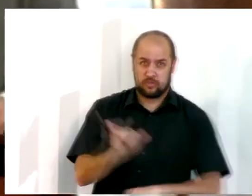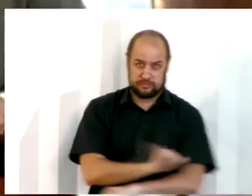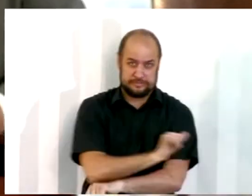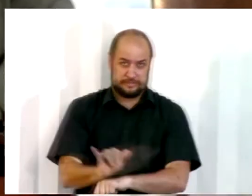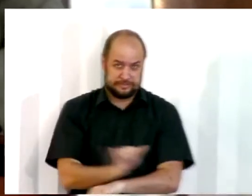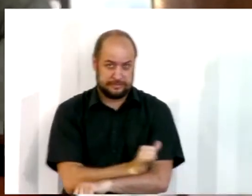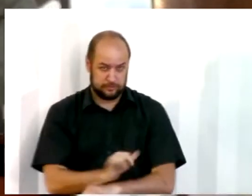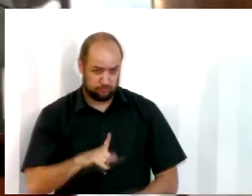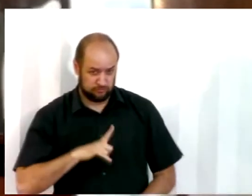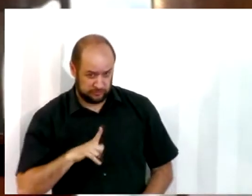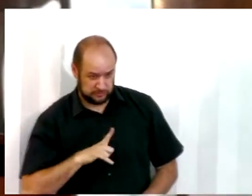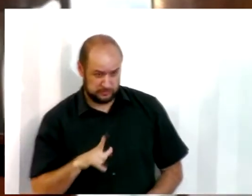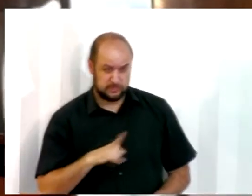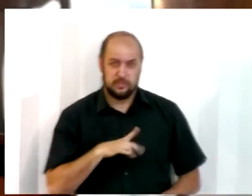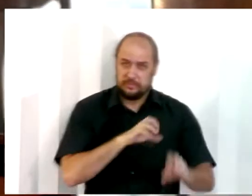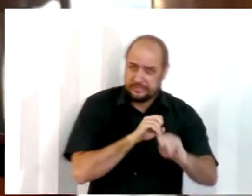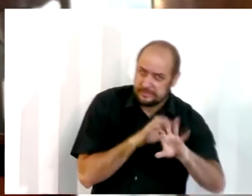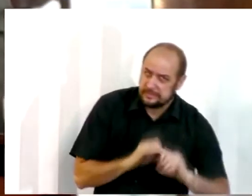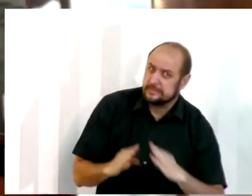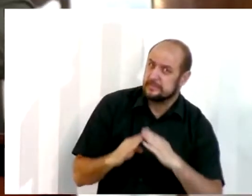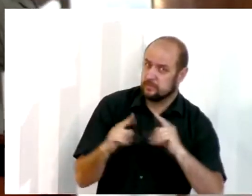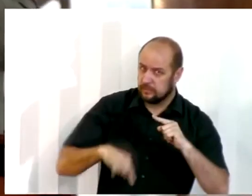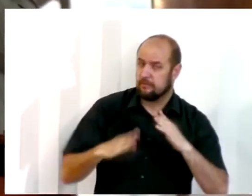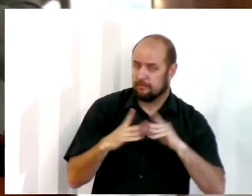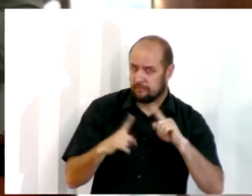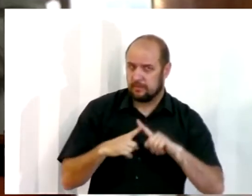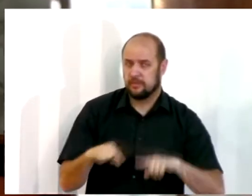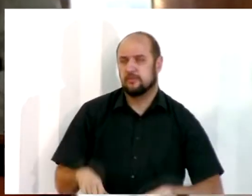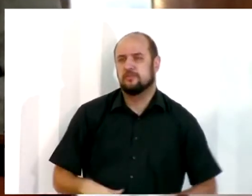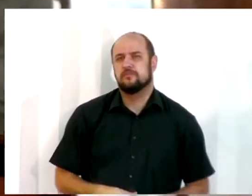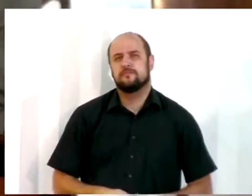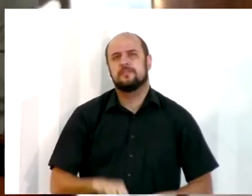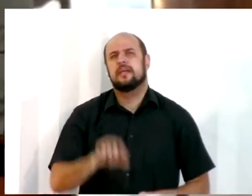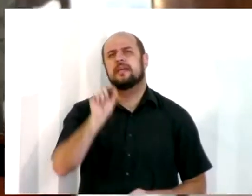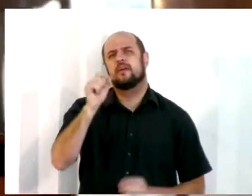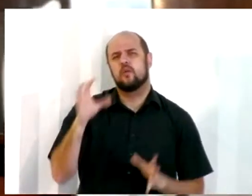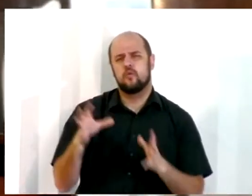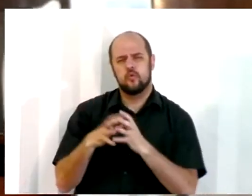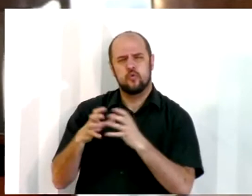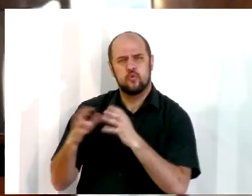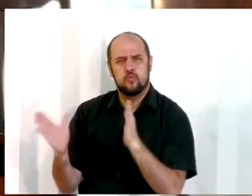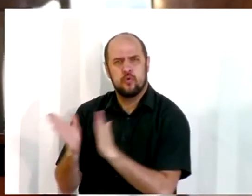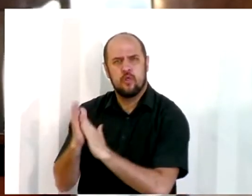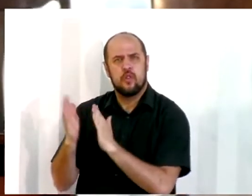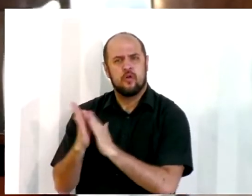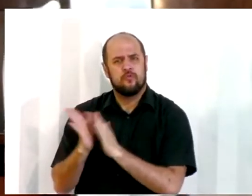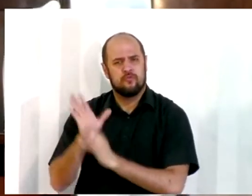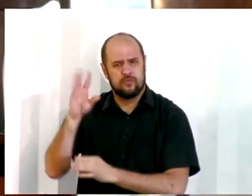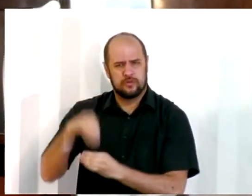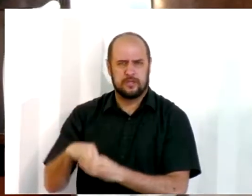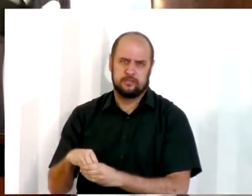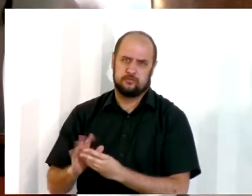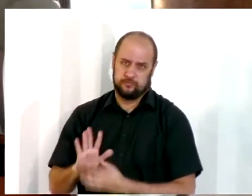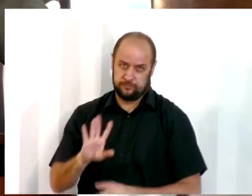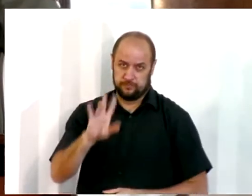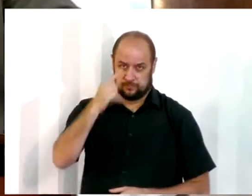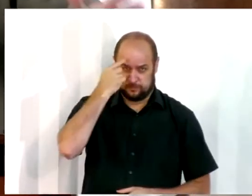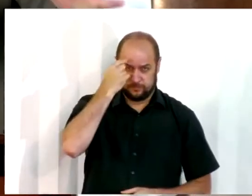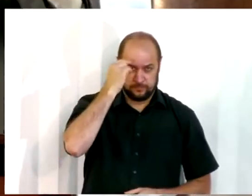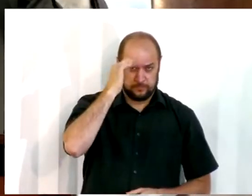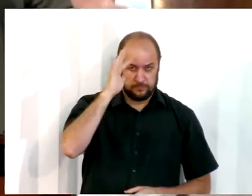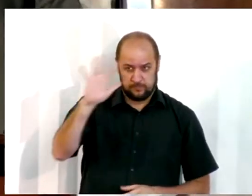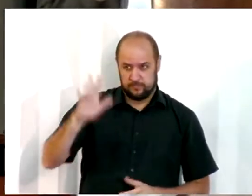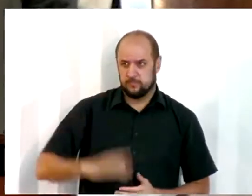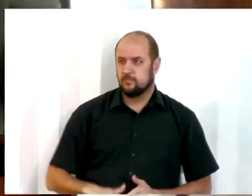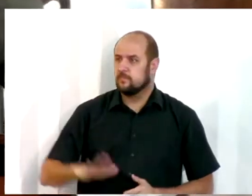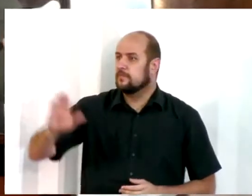a ver também com a área do ensino da nossa igreja. O que é que os levitas ficaram fazendo no meio do povo? Então vamos imaginar aqui, irmãos, como